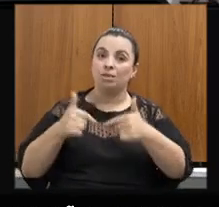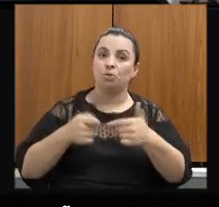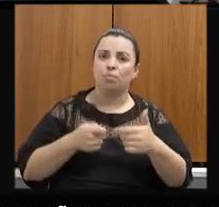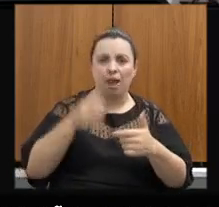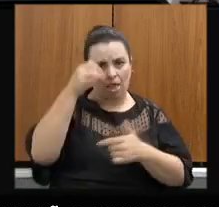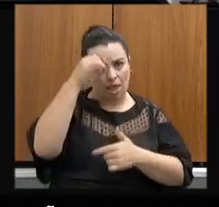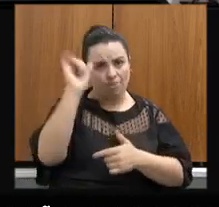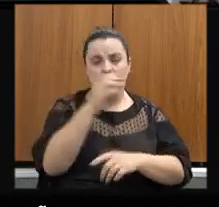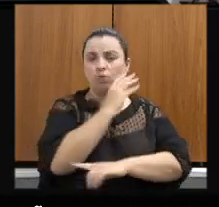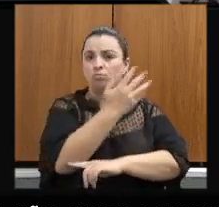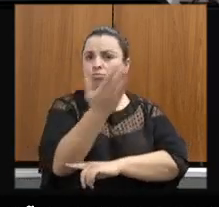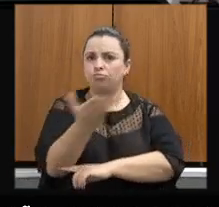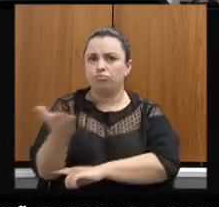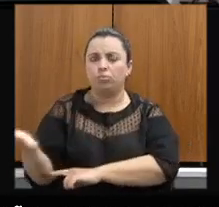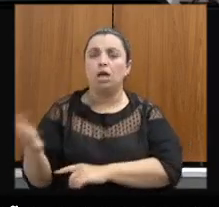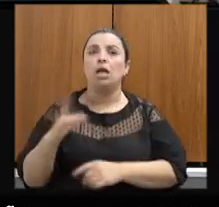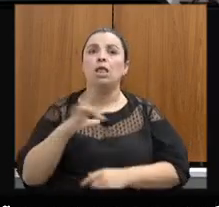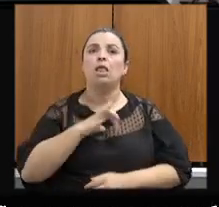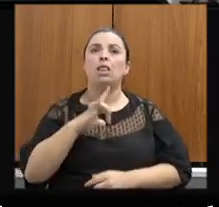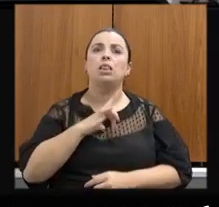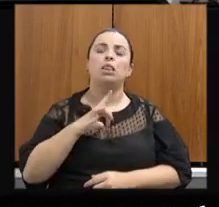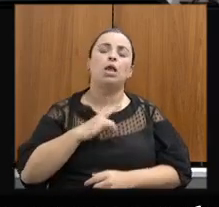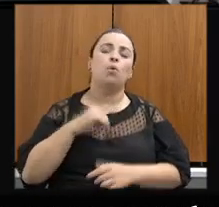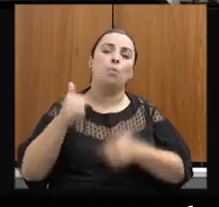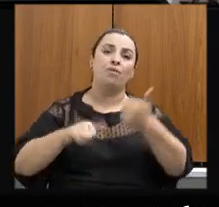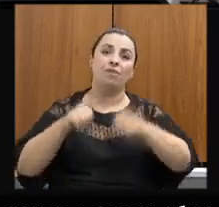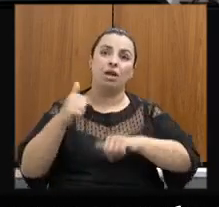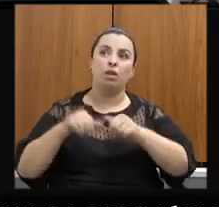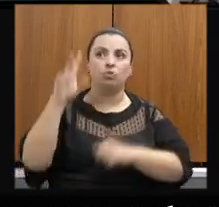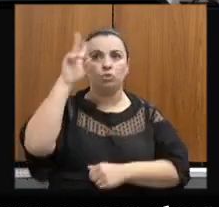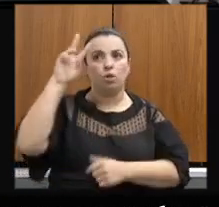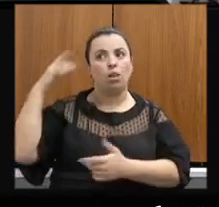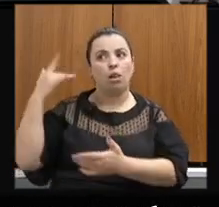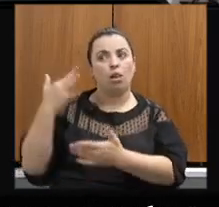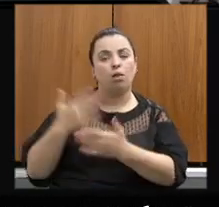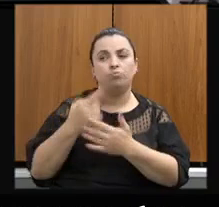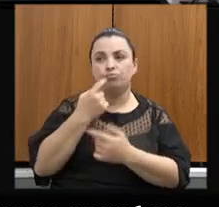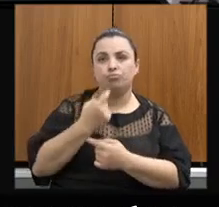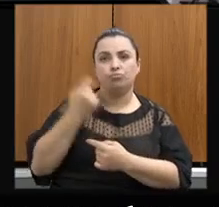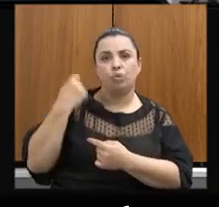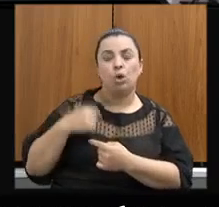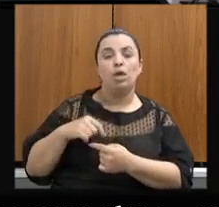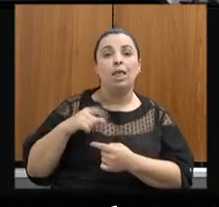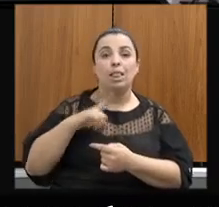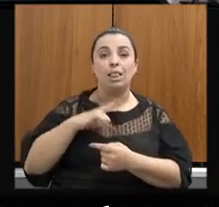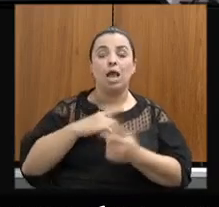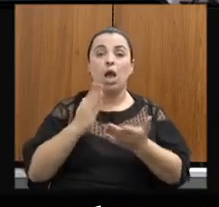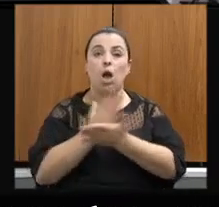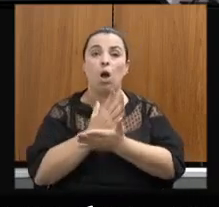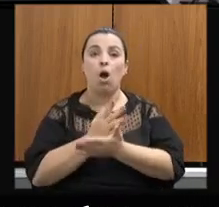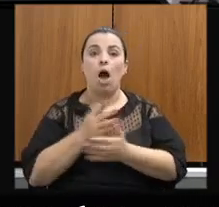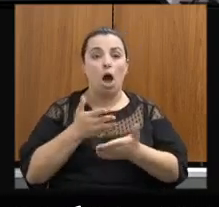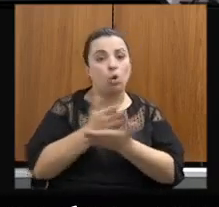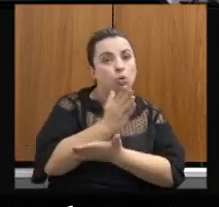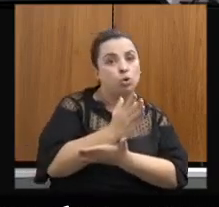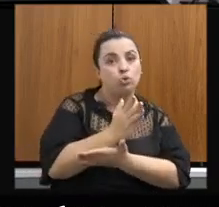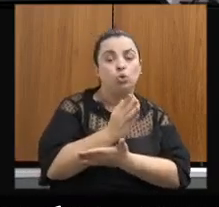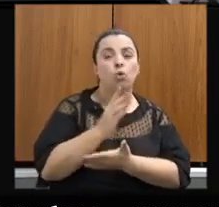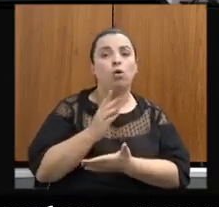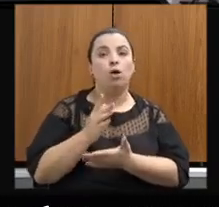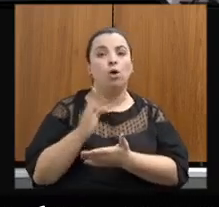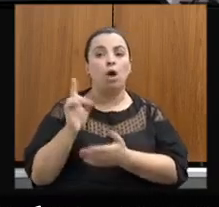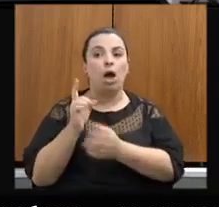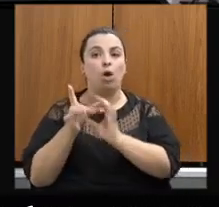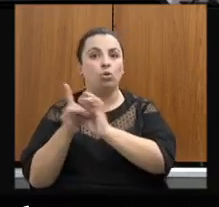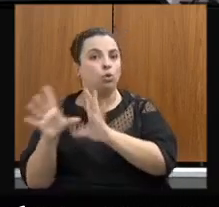uma avaliação histórica do desmatamento nos últimos anos, aqui autorizados ou não, ou seja, regulares e irregulares, por favor.